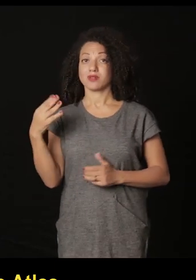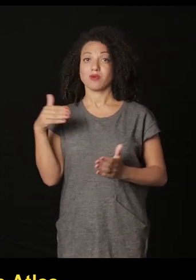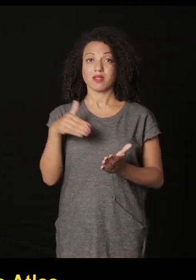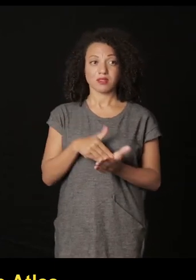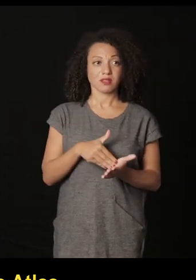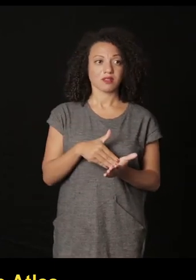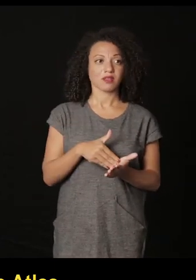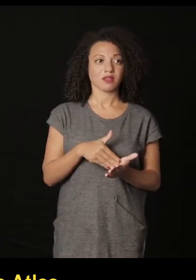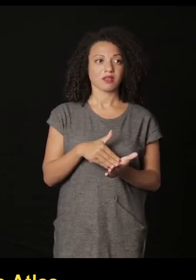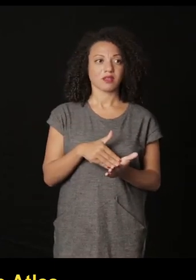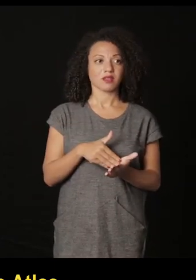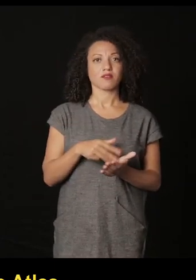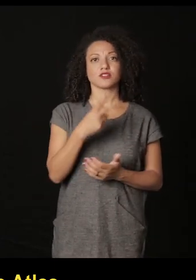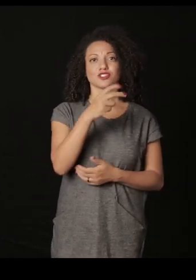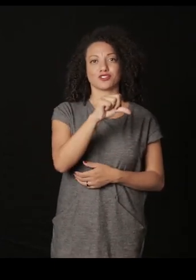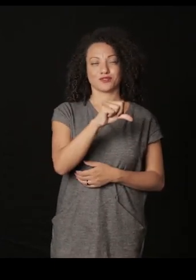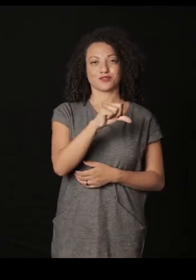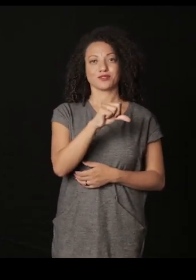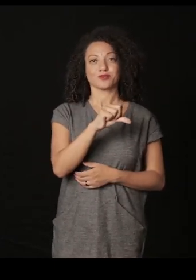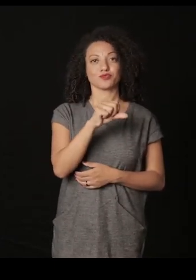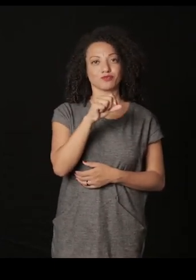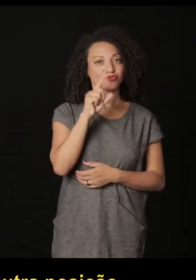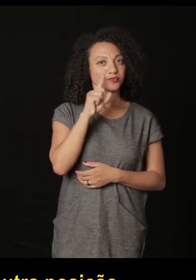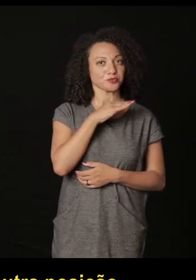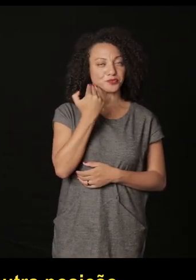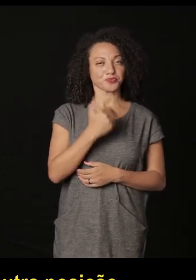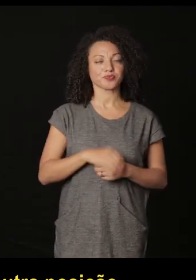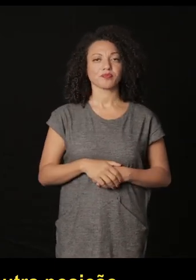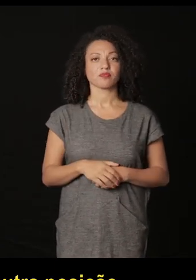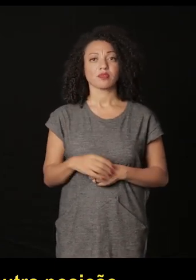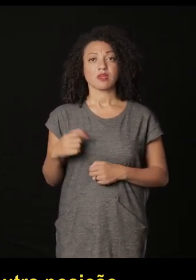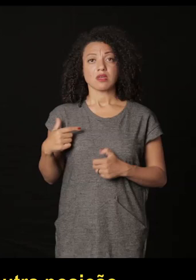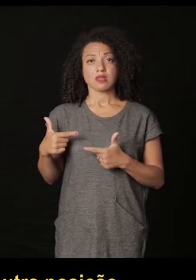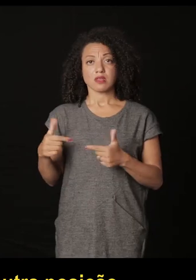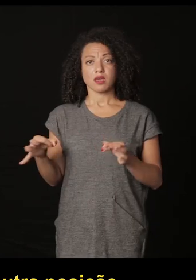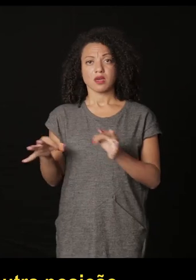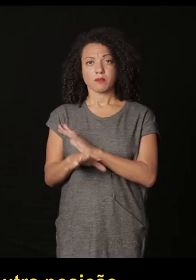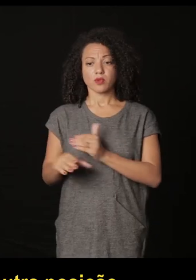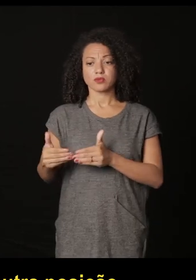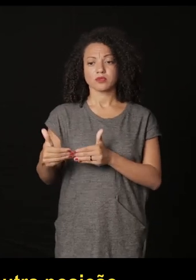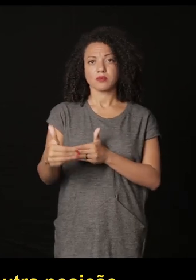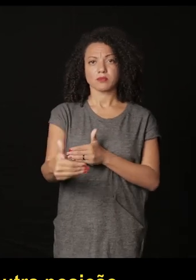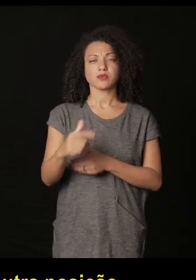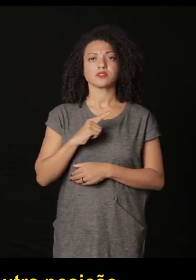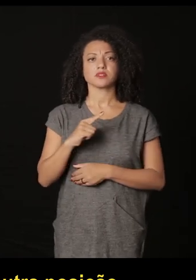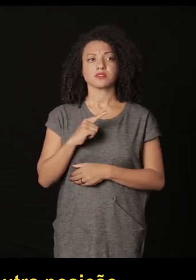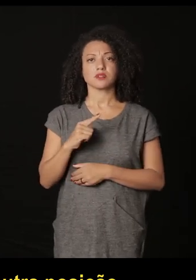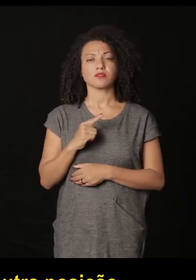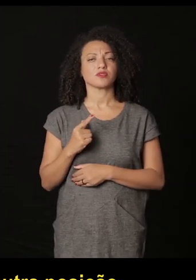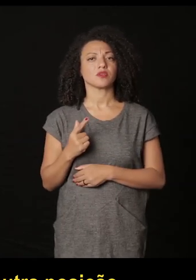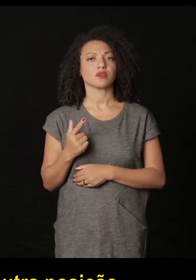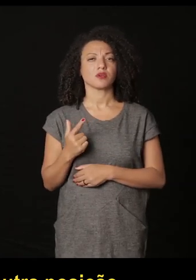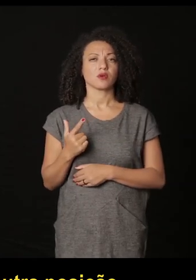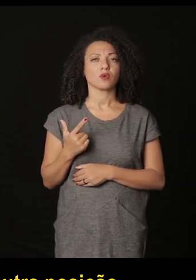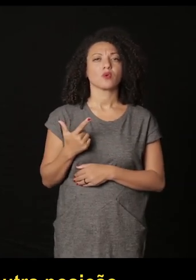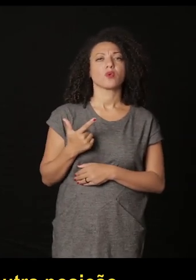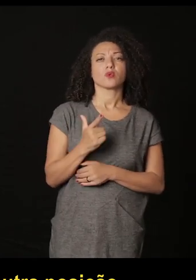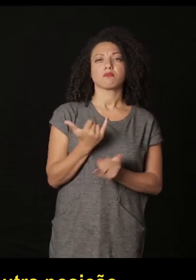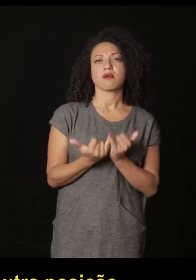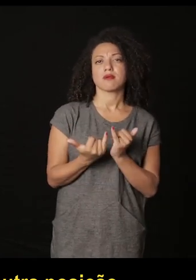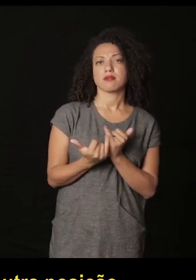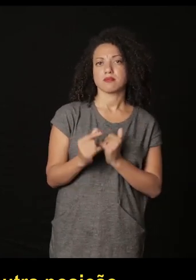29 então na post-guerra temos